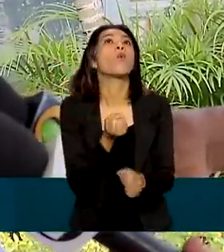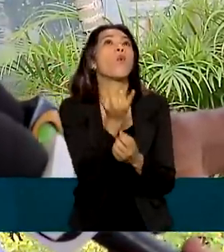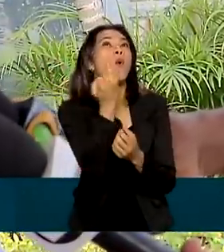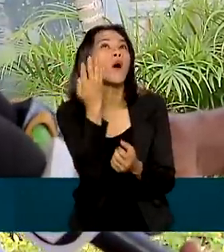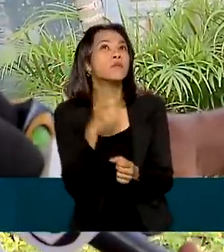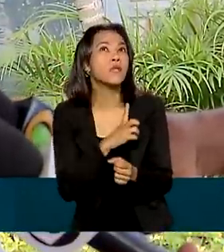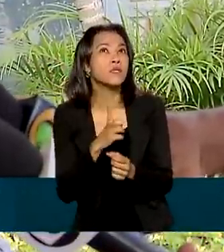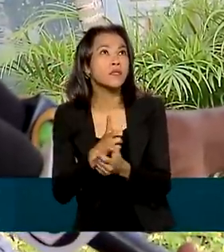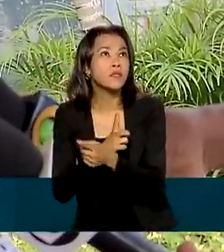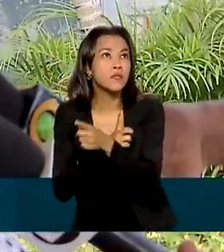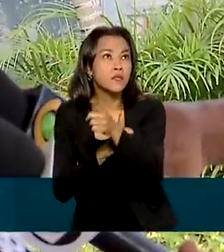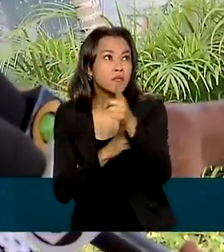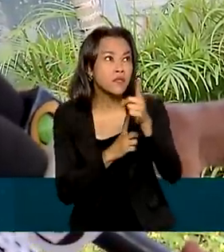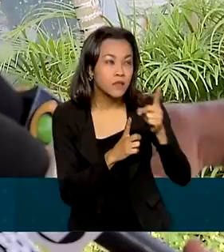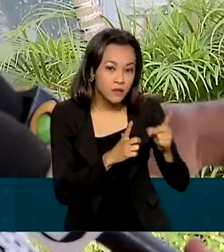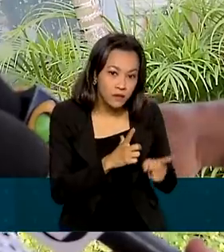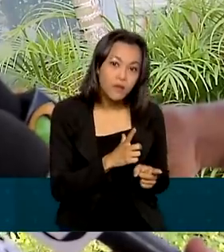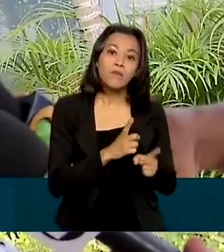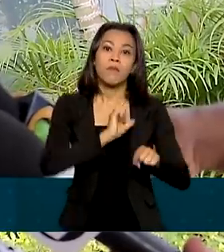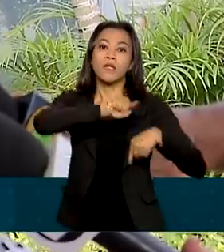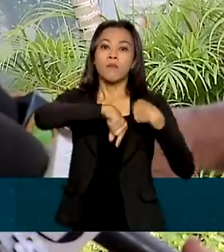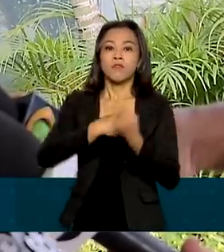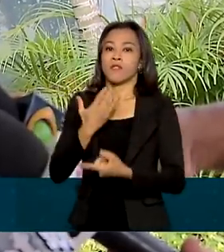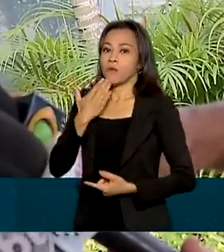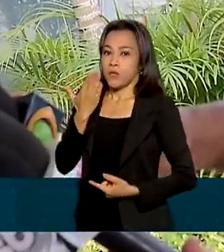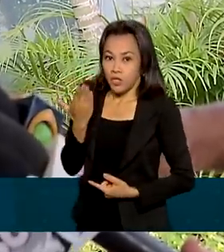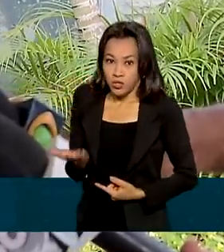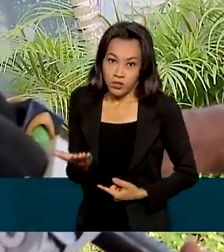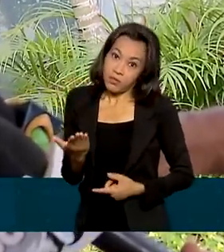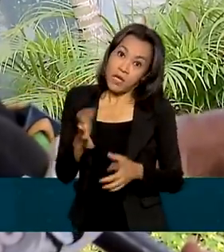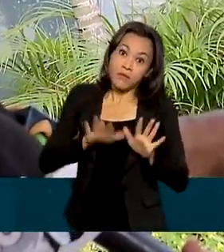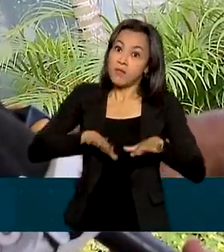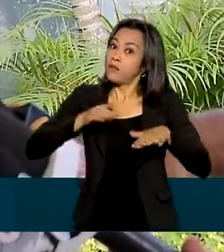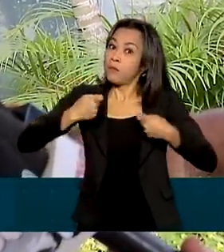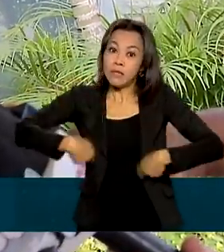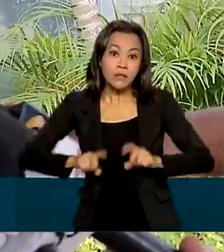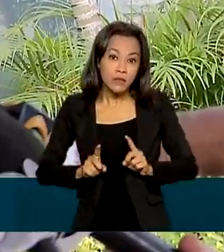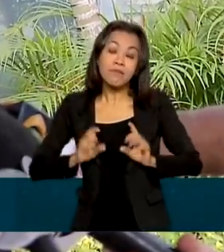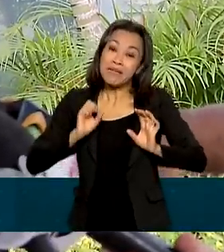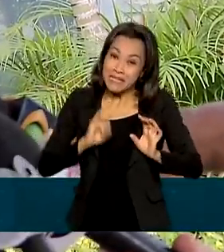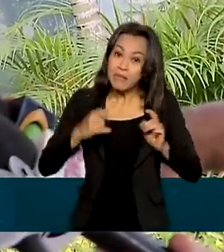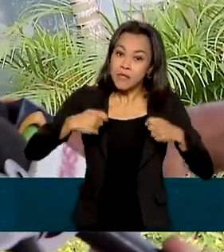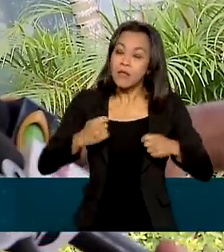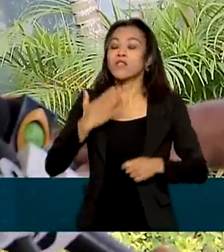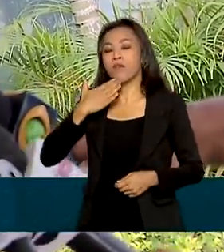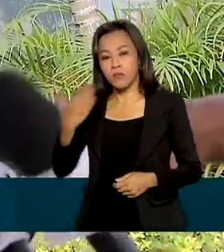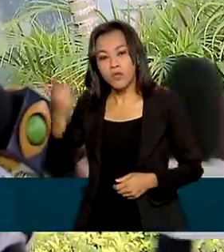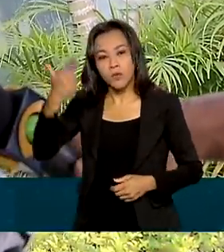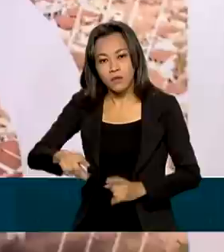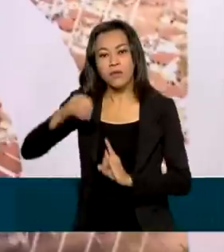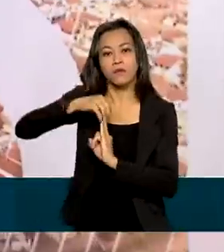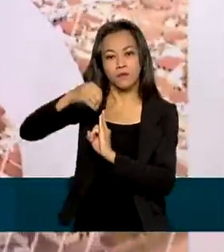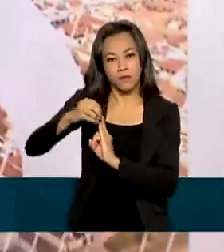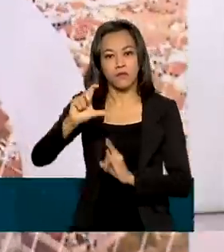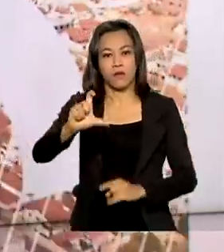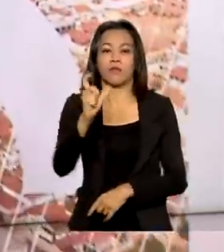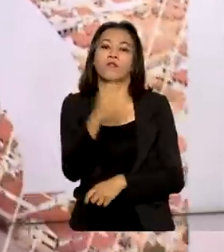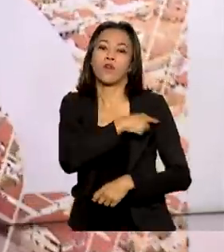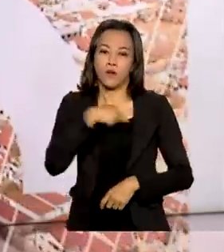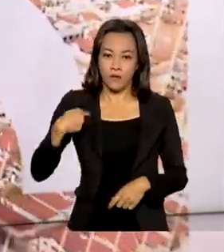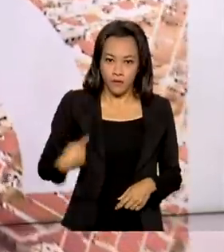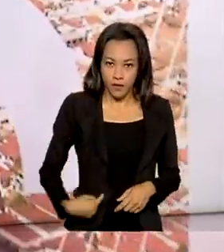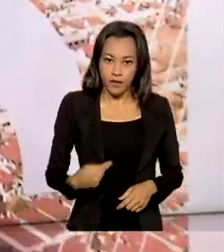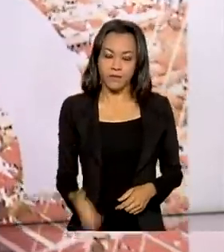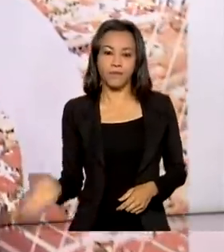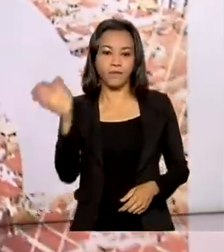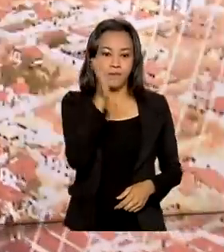correta aplicação do recurso público, não faça uma aquisição desnecessária. Mas se for preciso, a gente está disposto a fazer essa aquisição. O